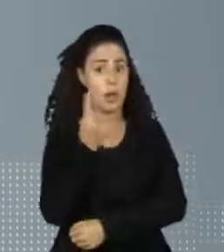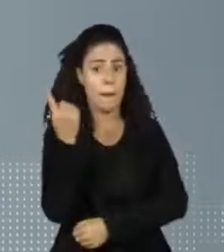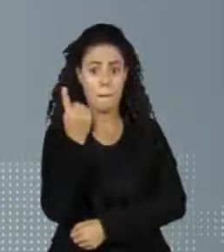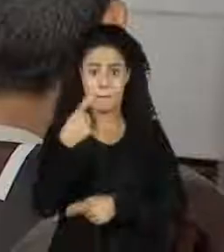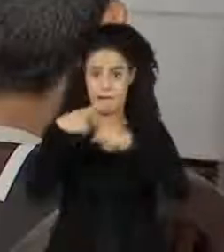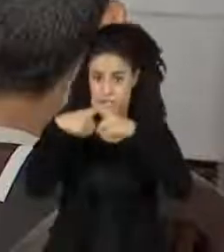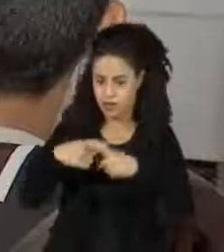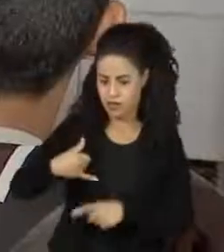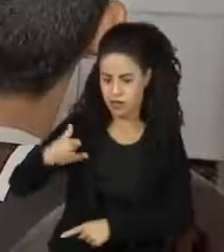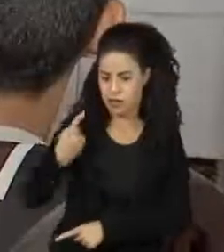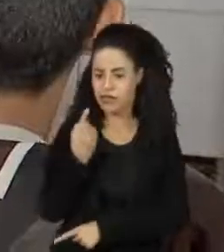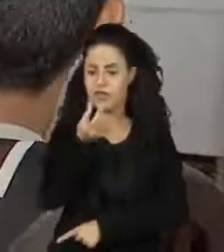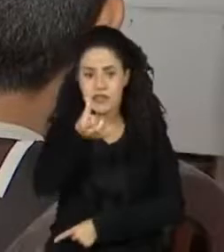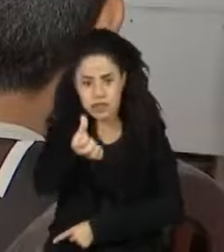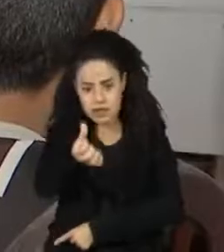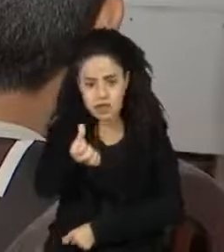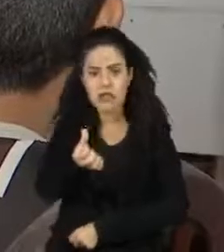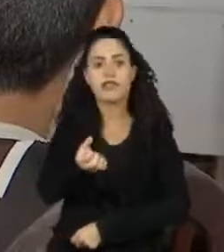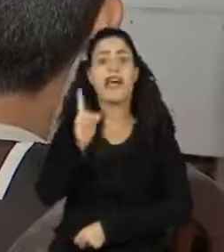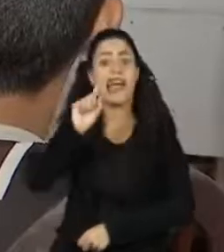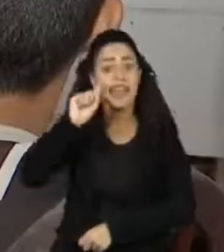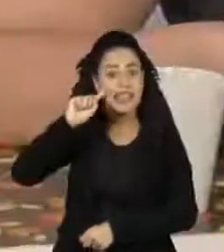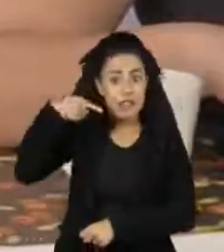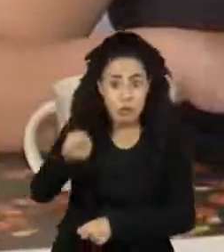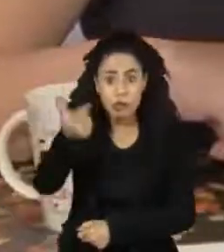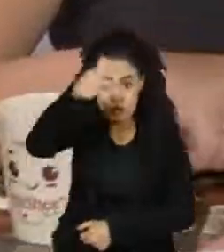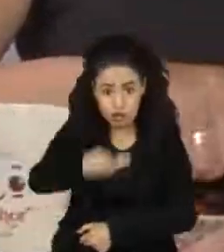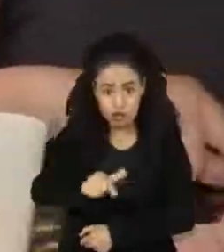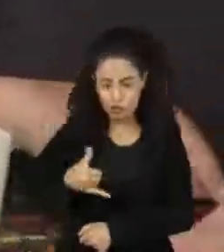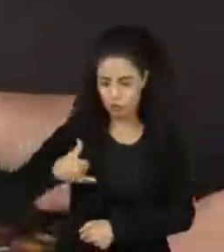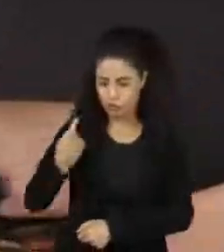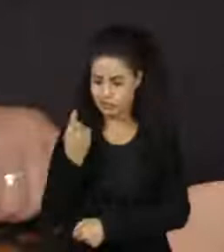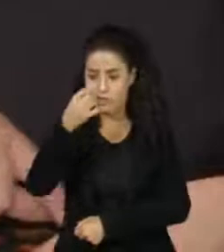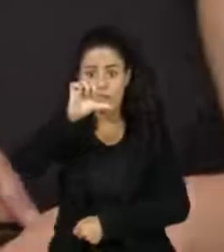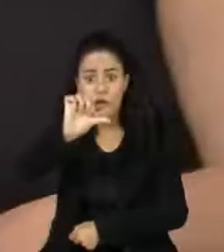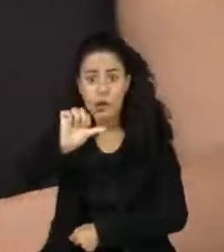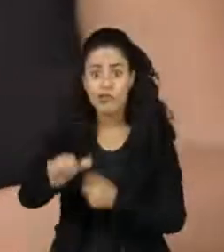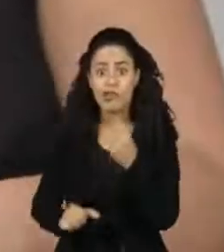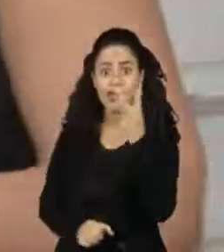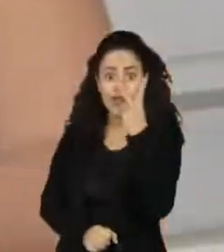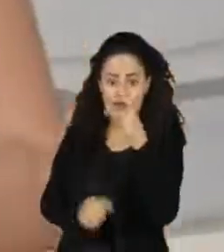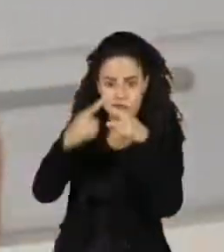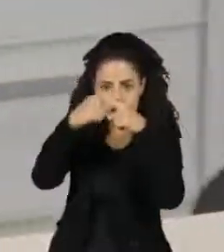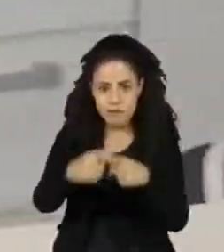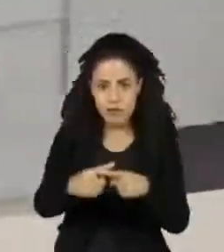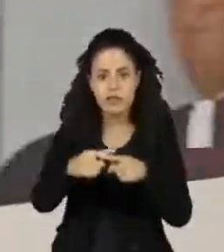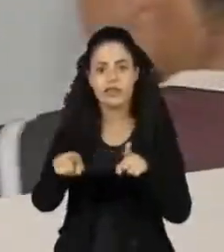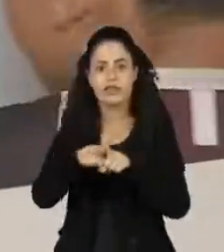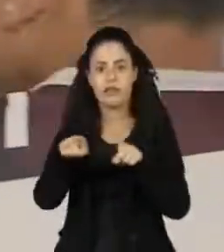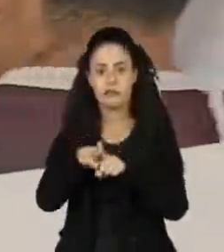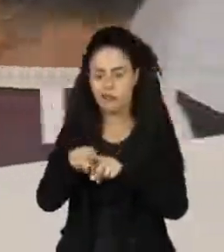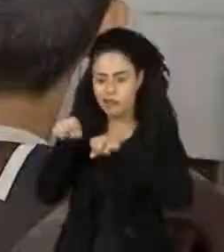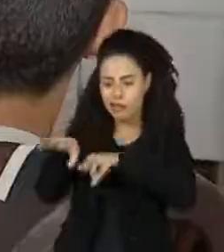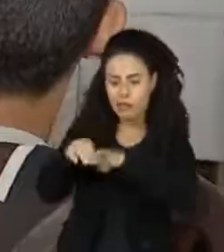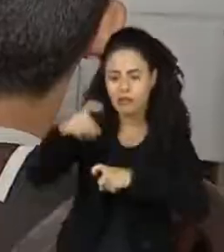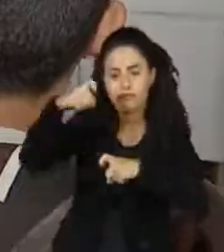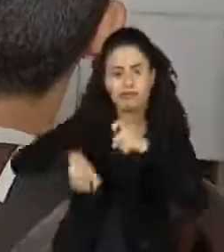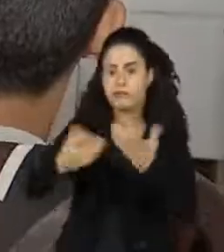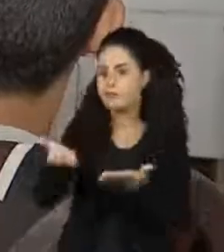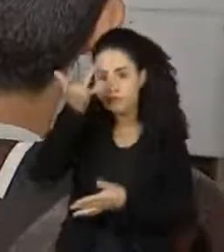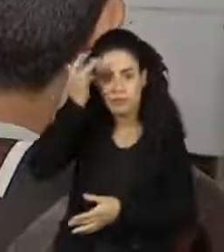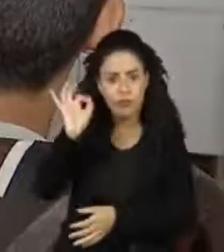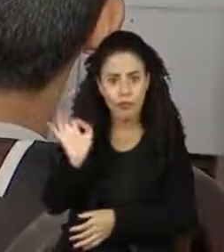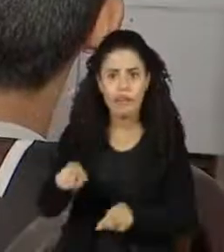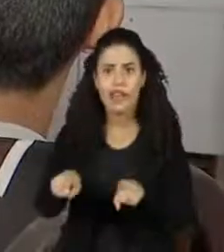aos 16 anos e depois novamente aos 19. Sem acesso à saúde sexual e reprodutiva, começar a vida adulta com